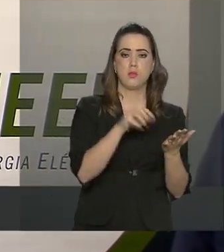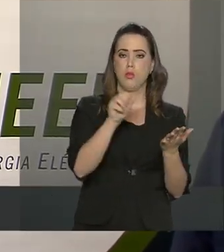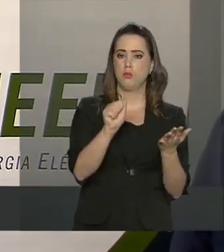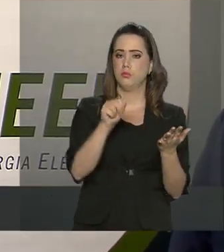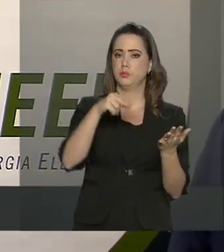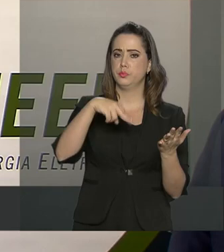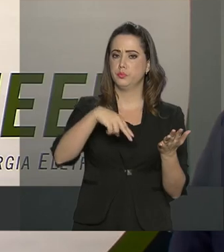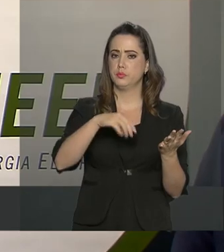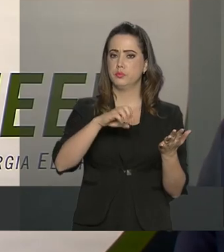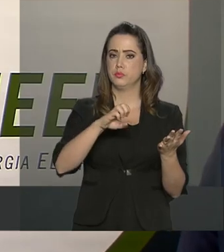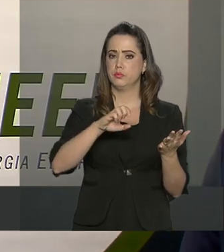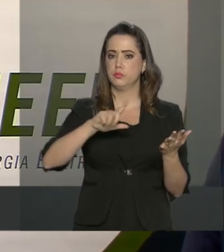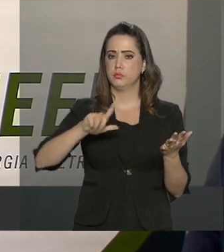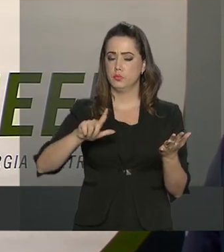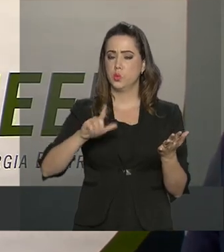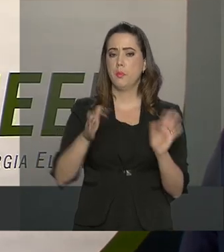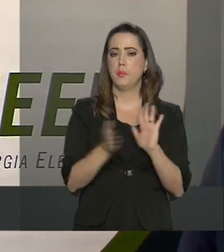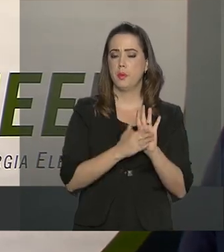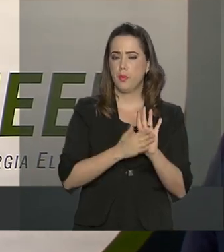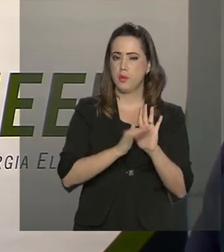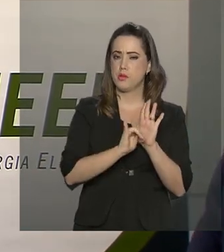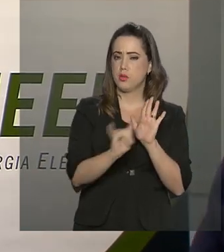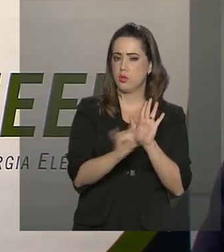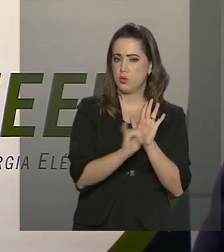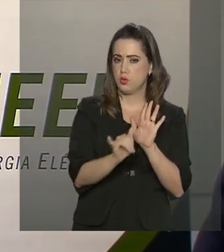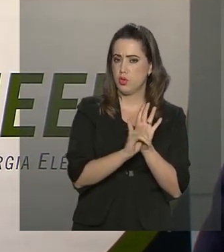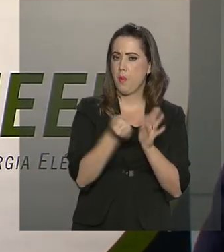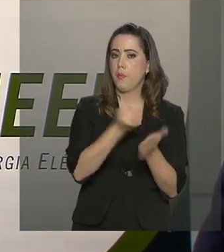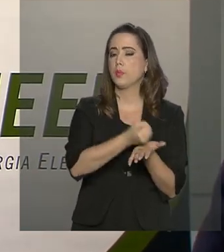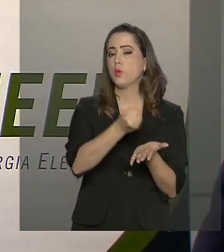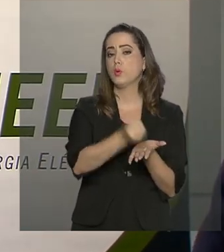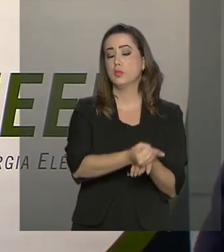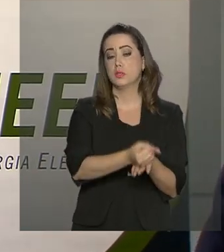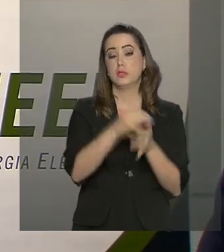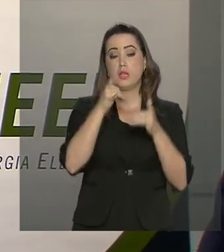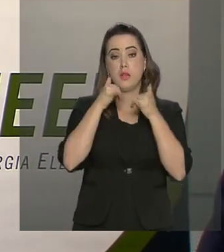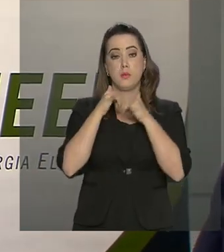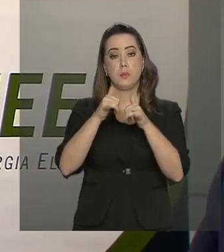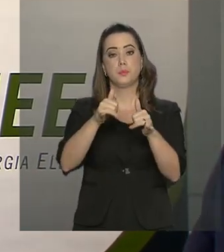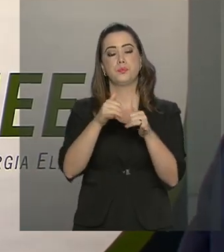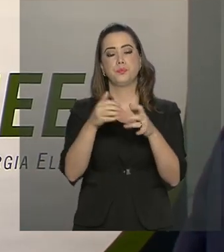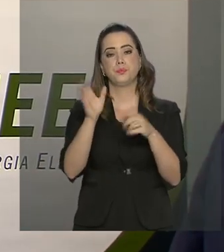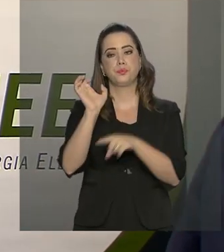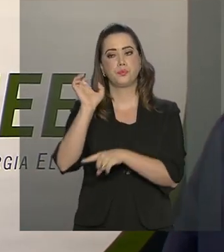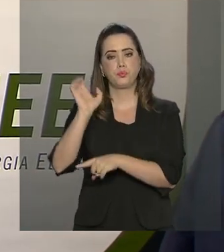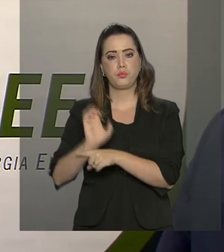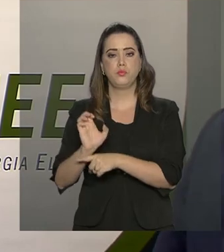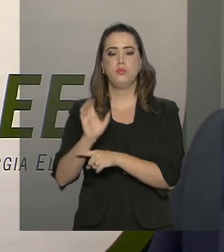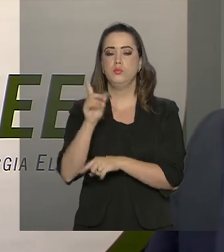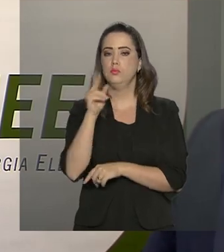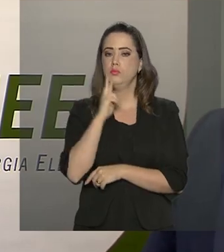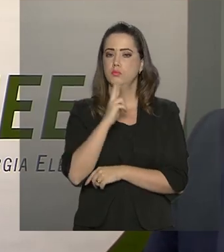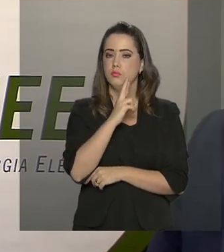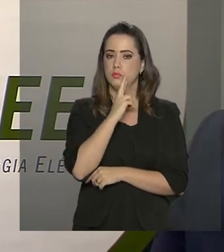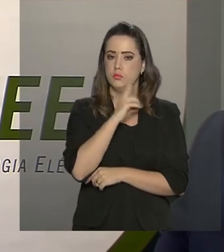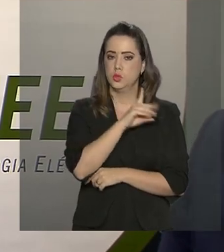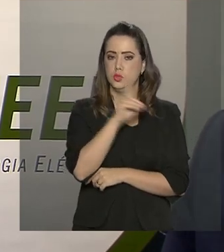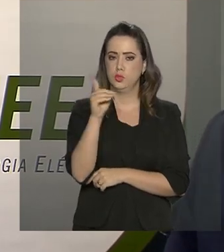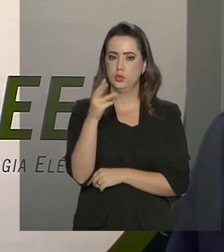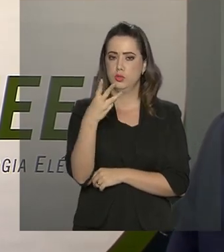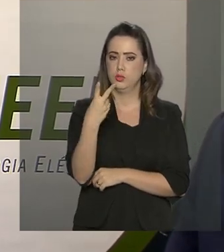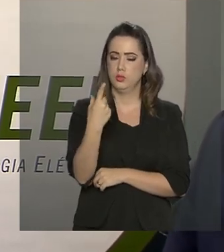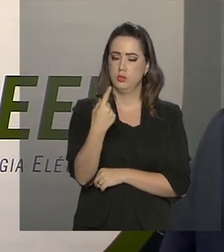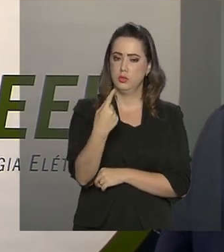nesta semana a proposta de edital para contratar energia para o estado de Roraima. O leilão está previsto para 31 de